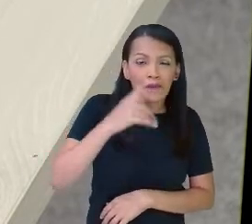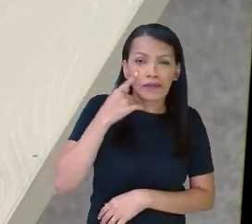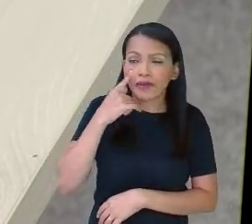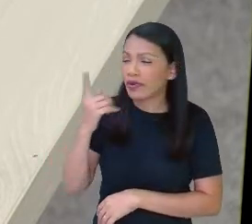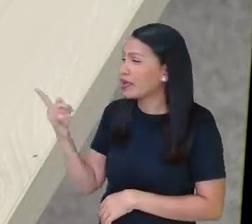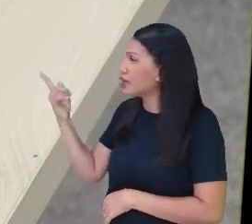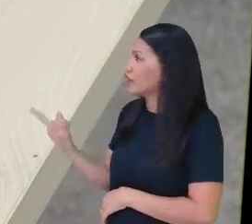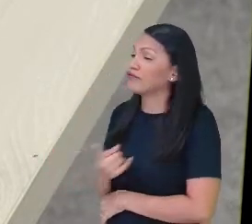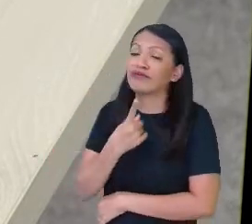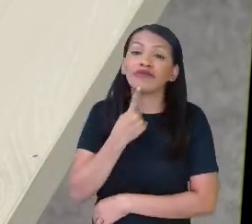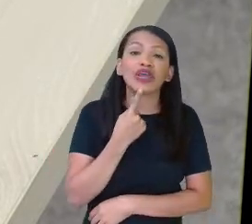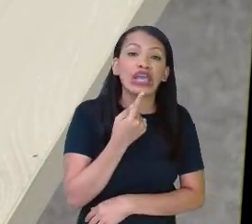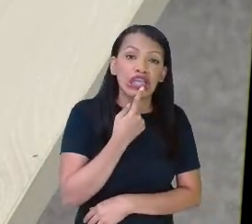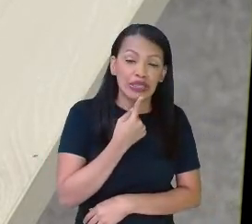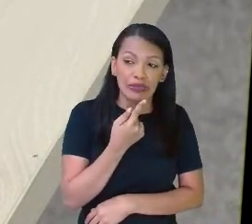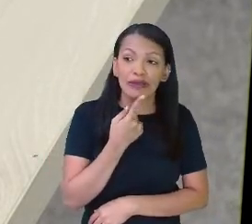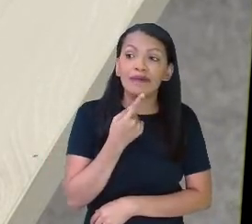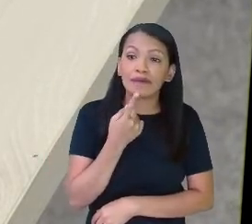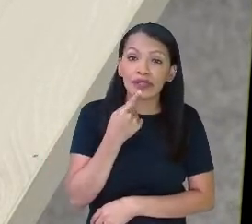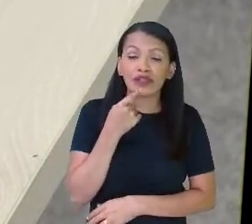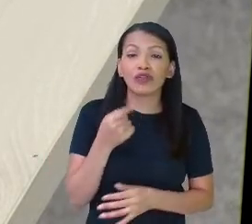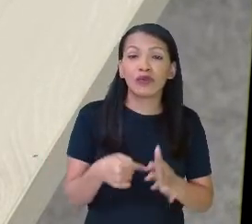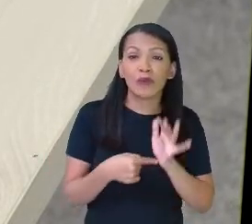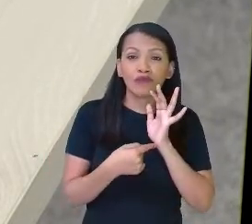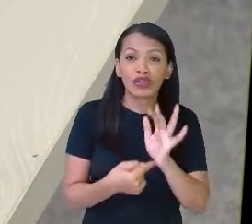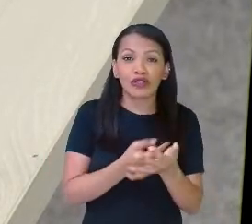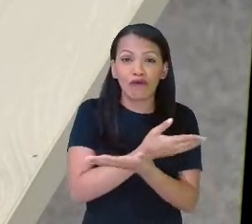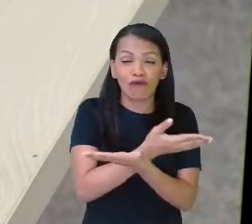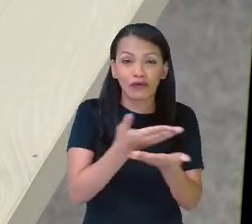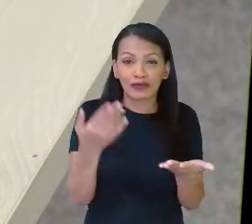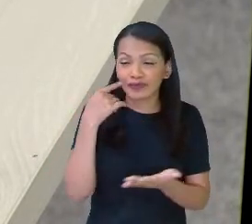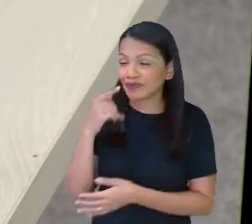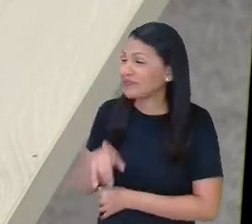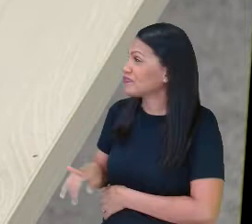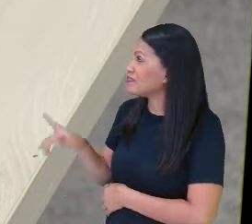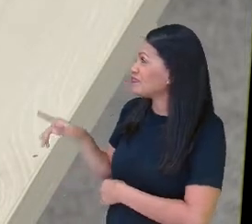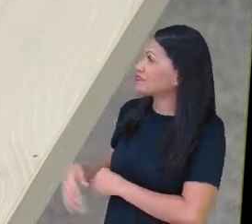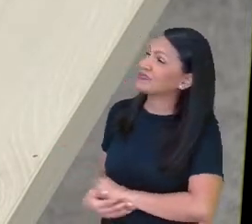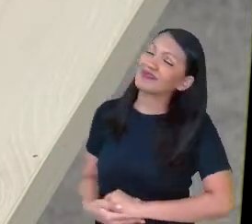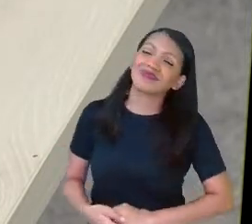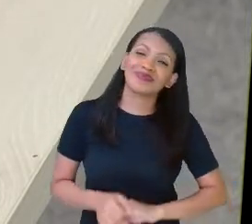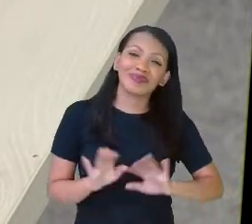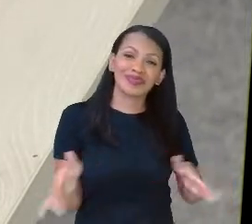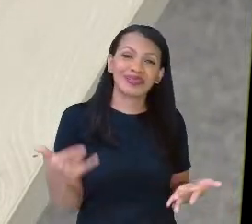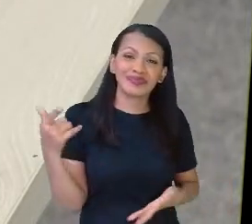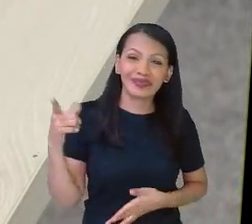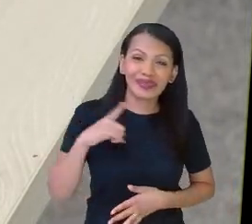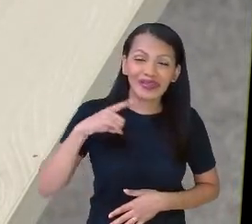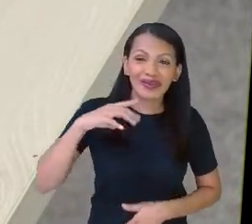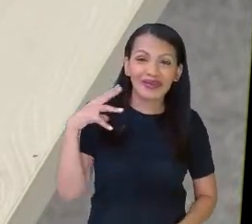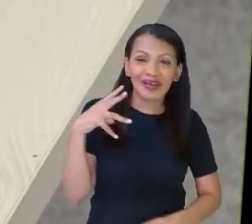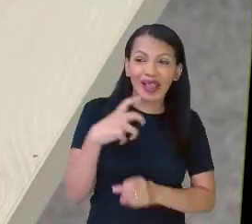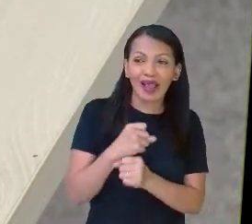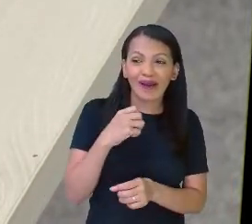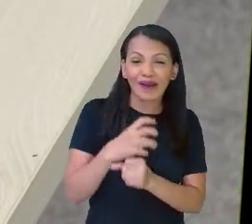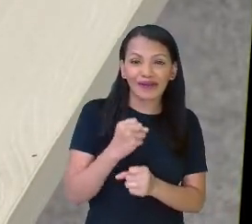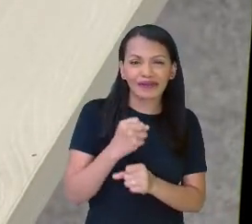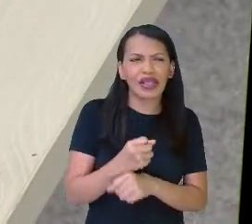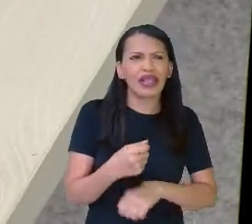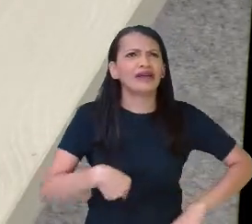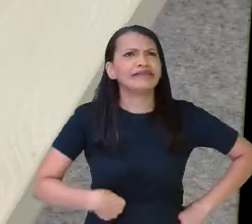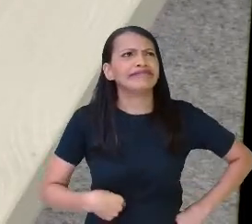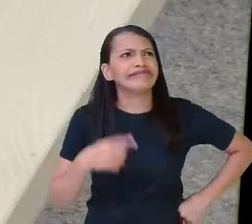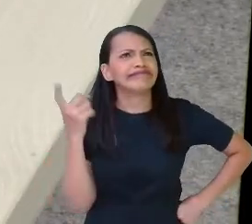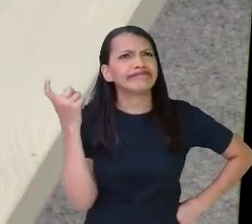vermelha, que eu pintei aqui neste retângulo, então, eu tenho aqui, eu vou calcular o perímetro. Aí,